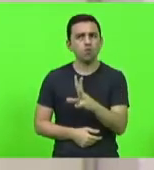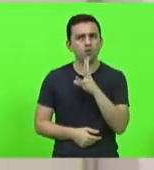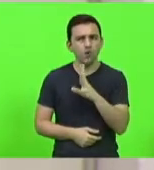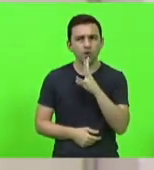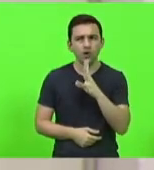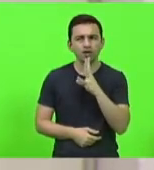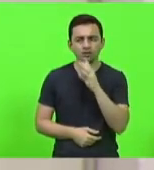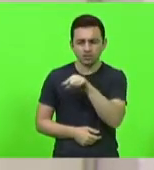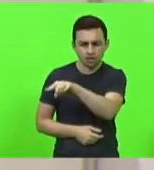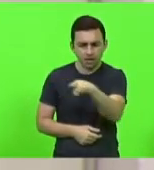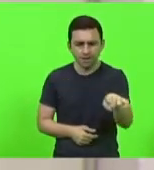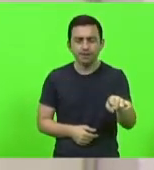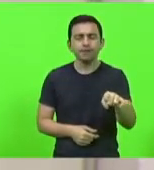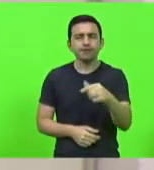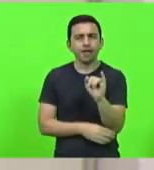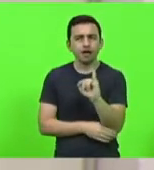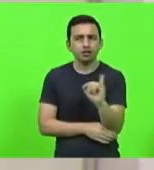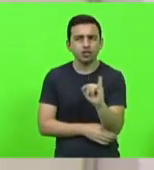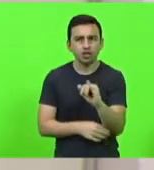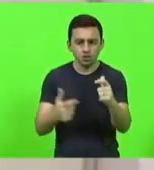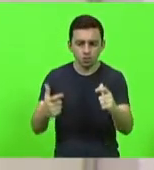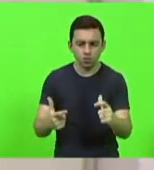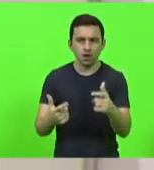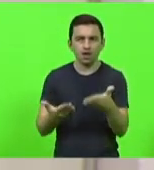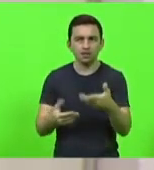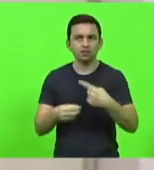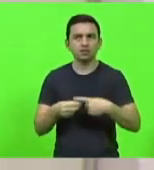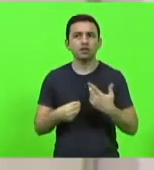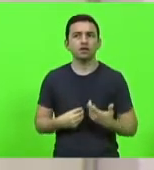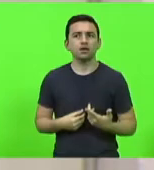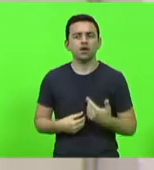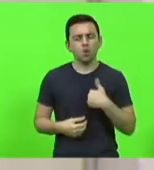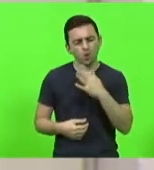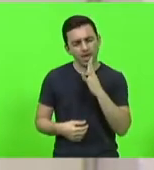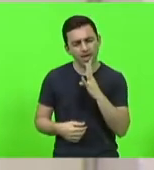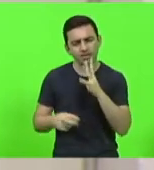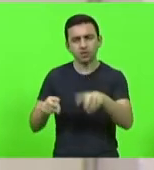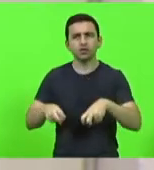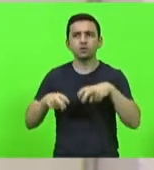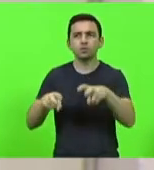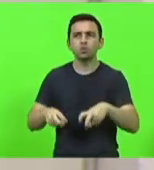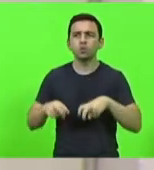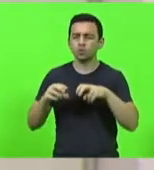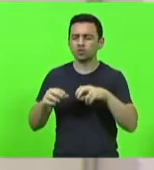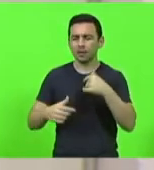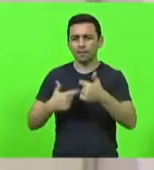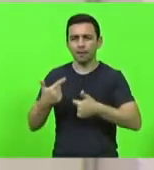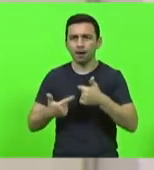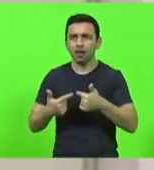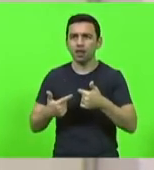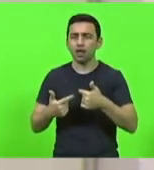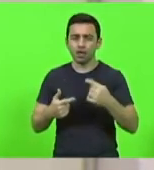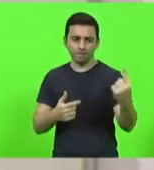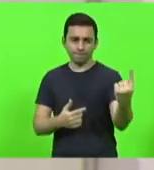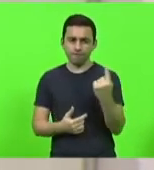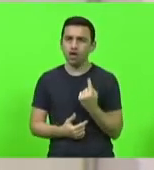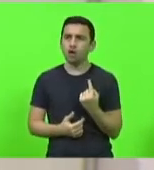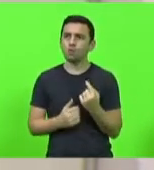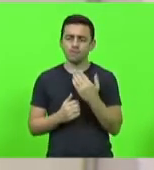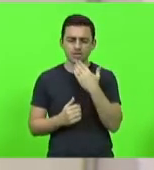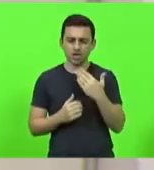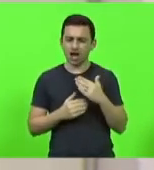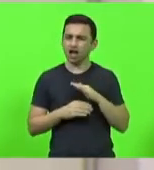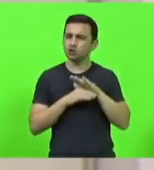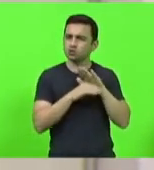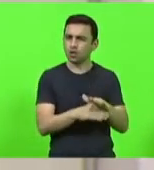o Alto Vale do Itajaí, estou toda semana lá, conheço os agricultores que vieram pedir ajuda para a gente, e eu não